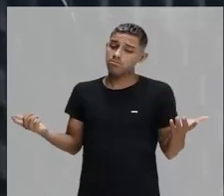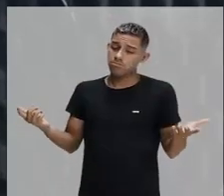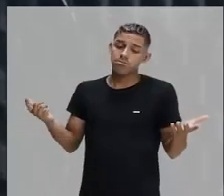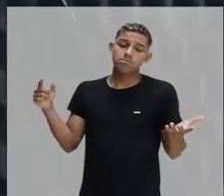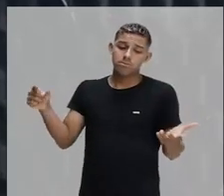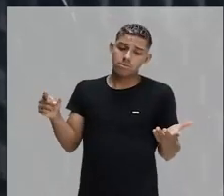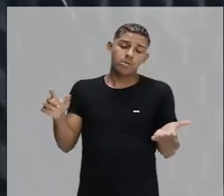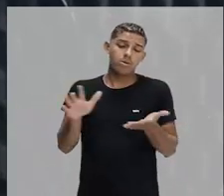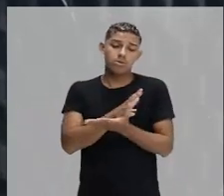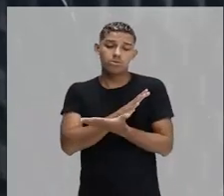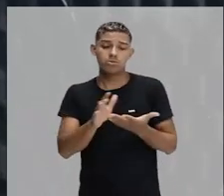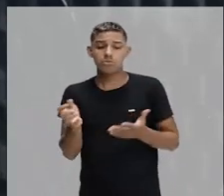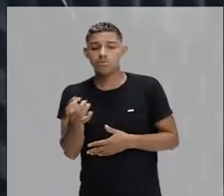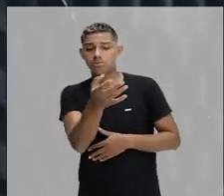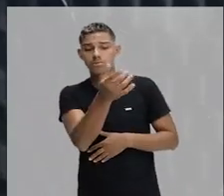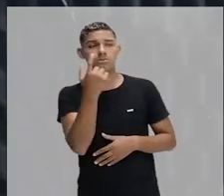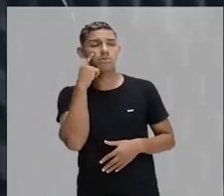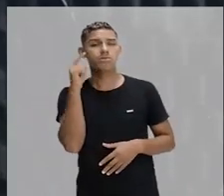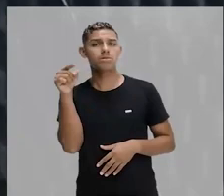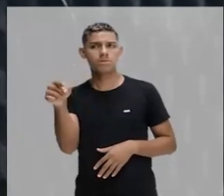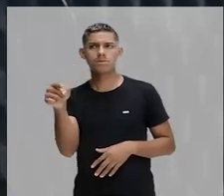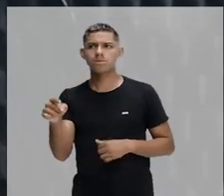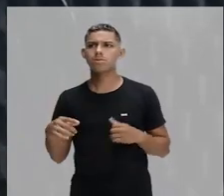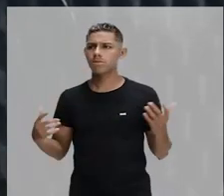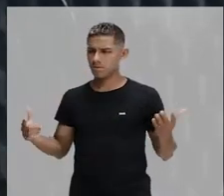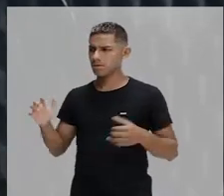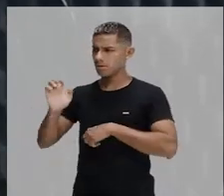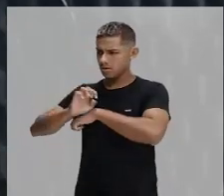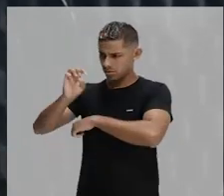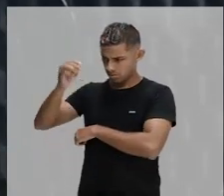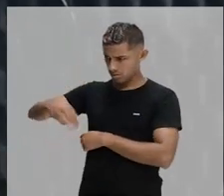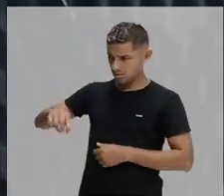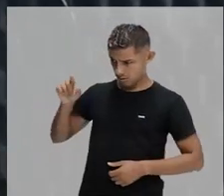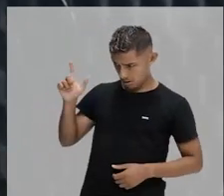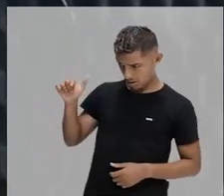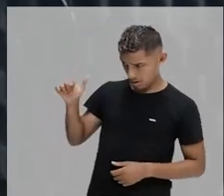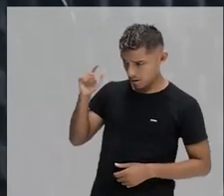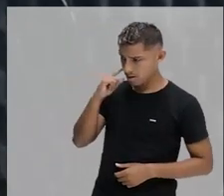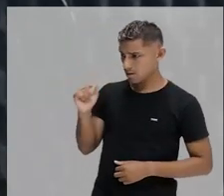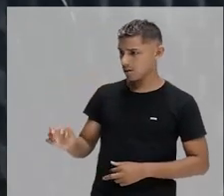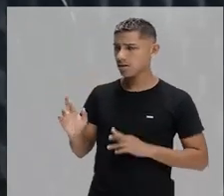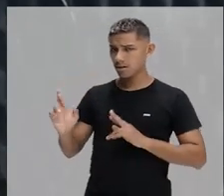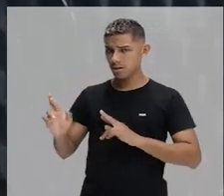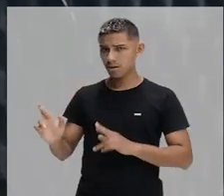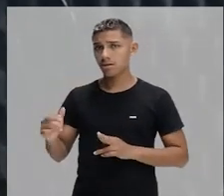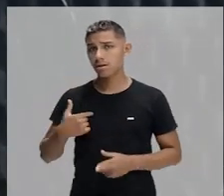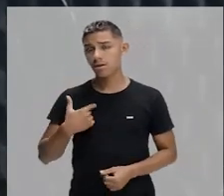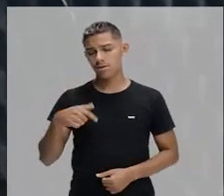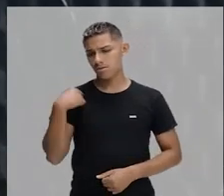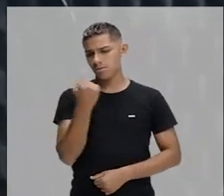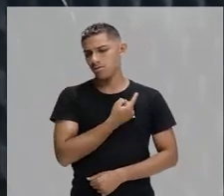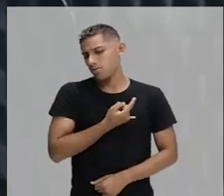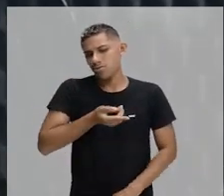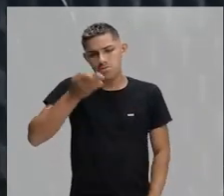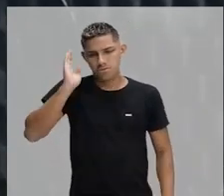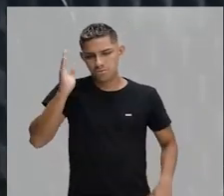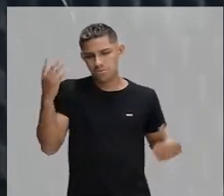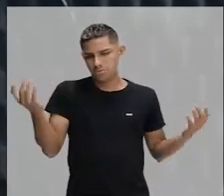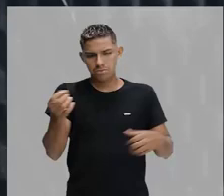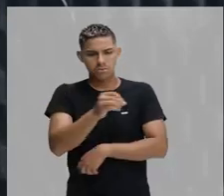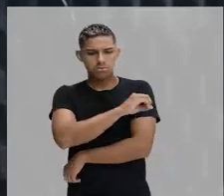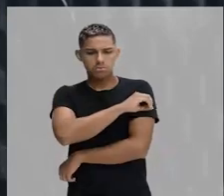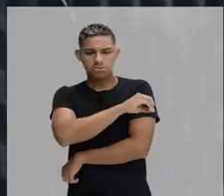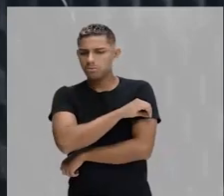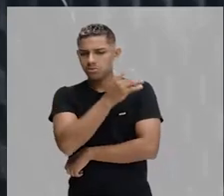Eu já viajei para outros estados e as pessoas dizem nossa, mas você é do Maranhão? Eles esperam, eles acham que nós, do Maranhão, nós não sabíamos nos